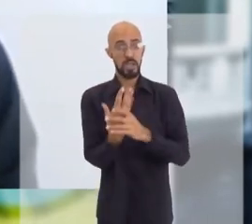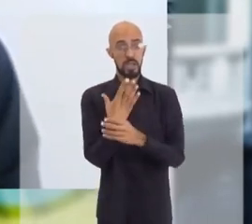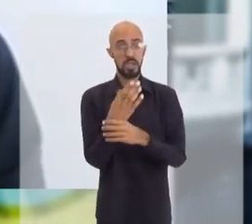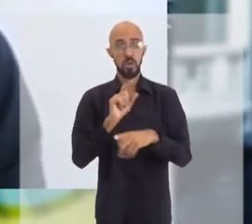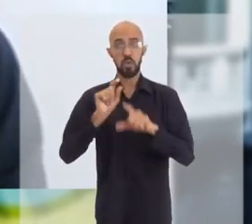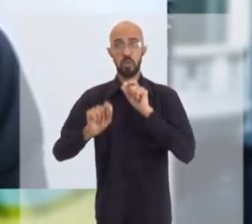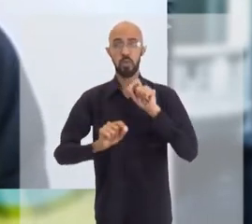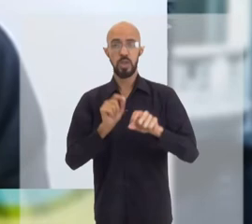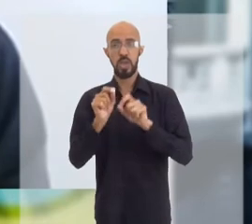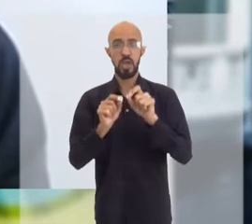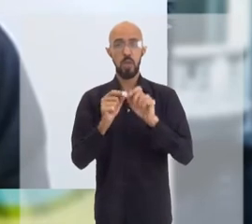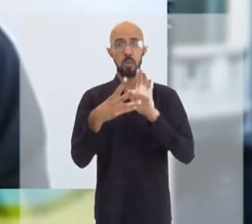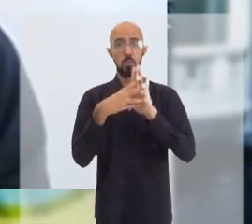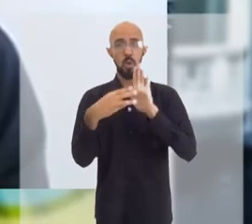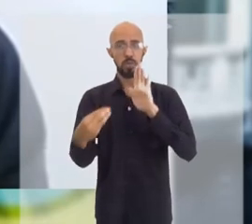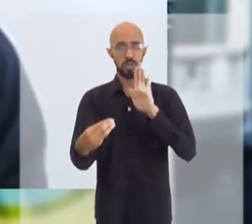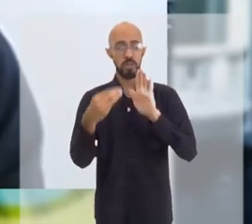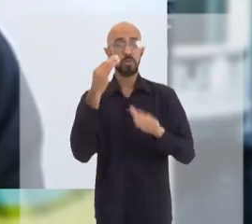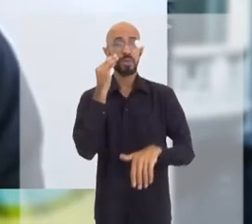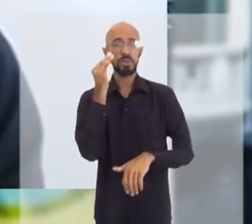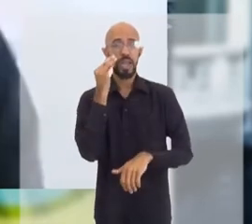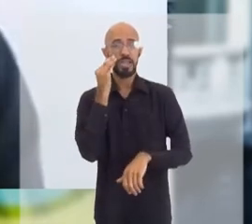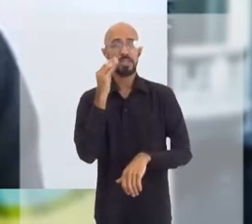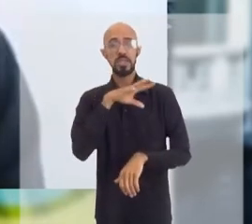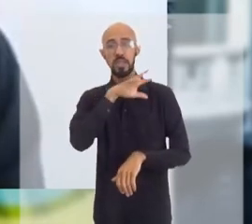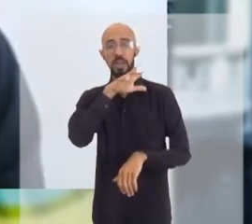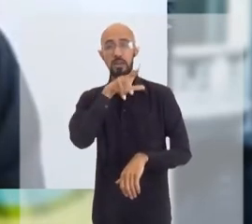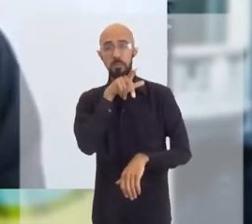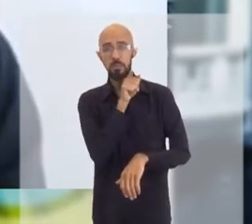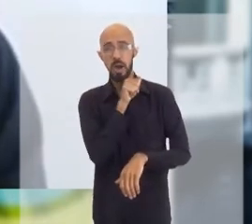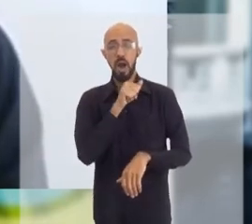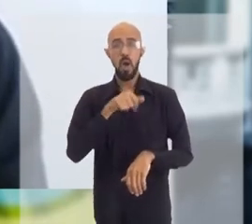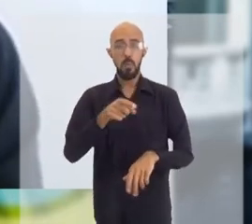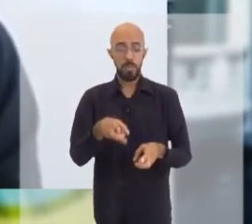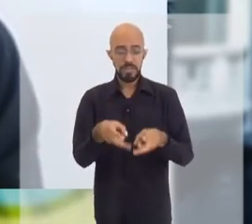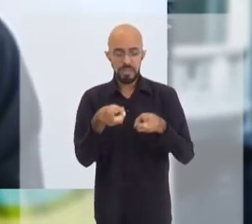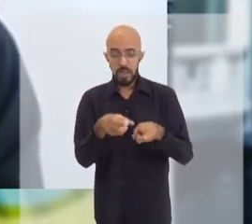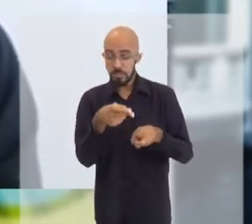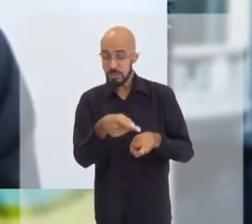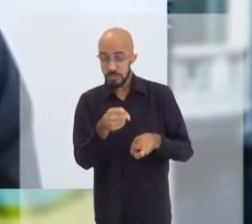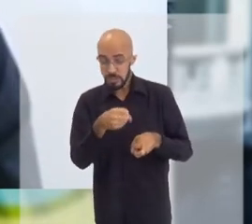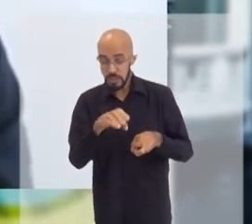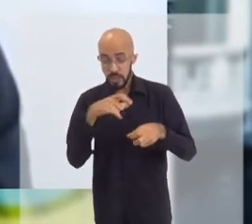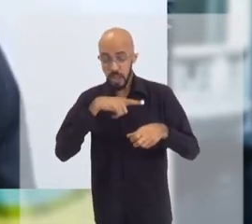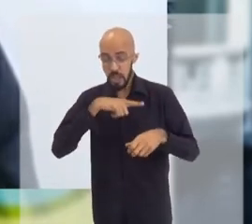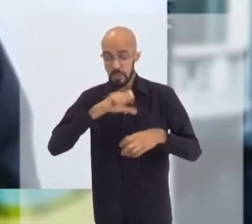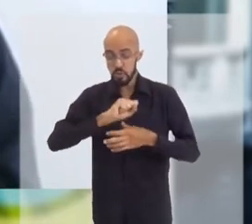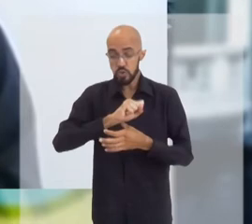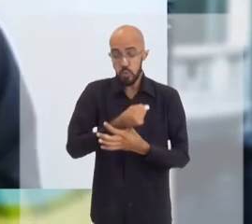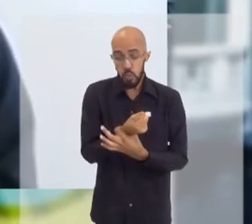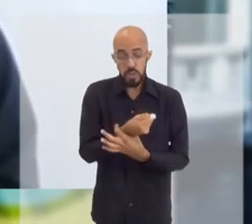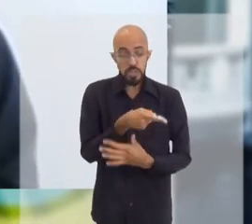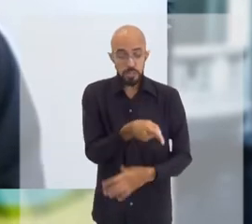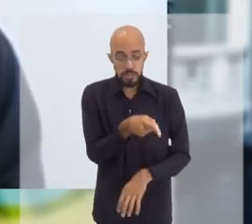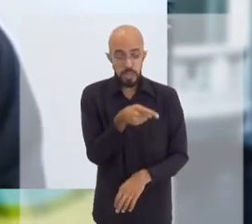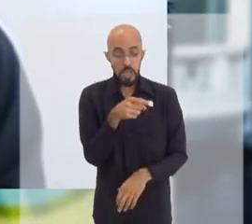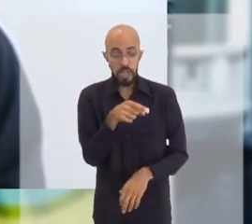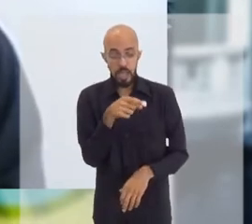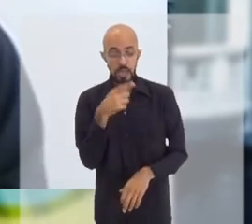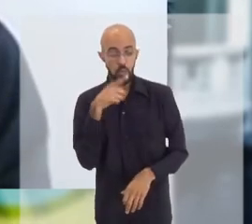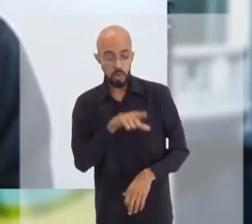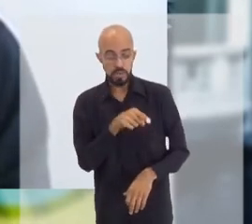desenho do ideal de uma vacina, testa em animais, vê se ela é segura, vê se aqueles animais produziram